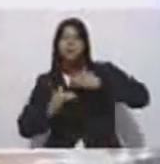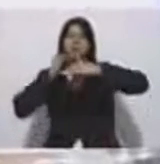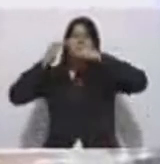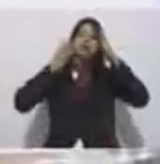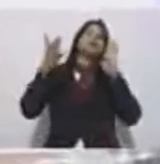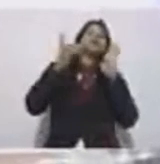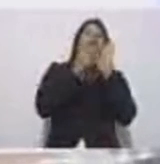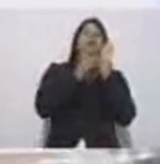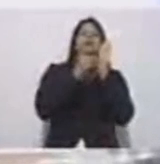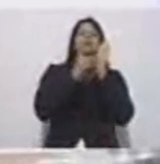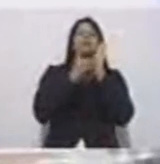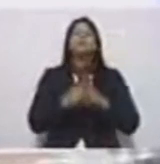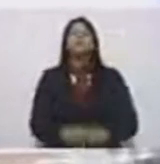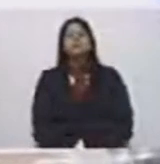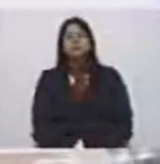democracia.